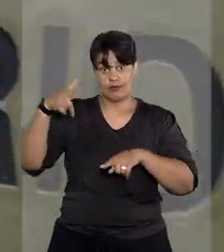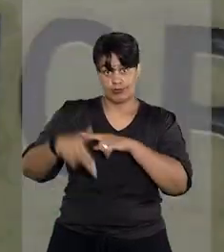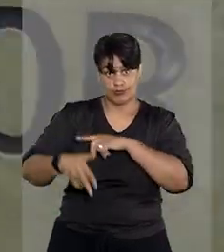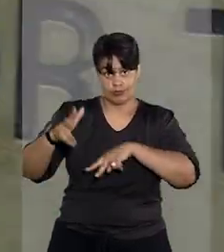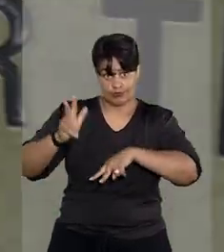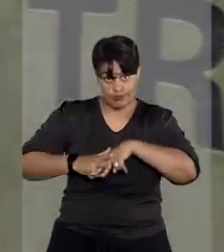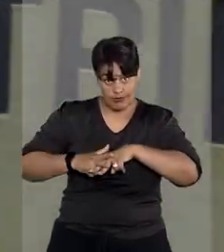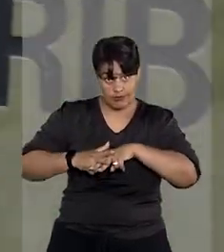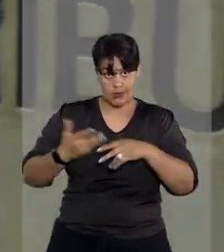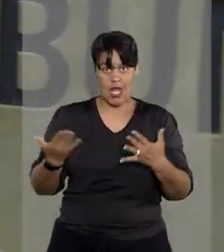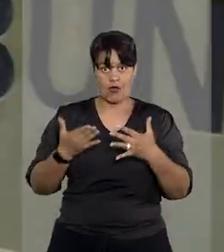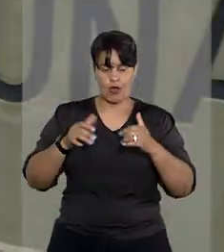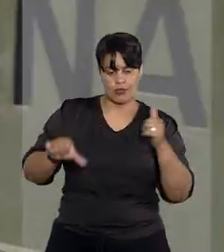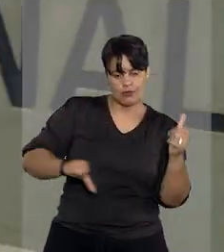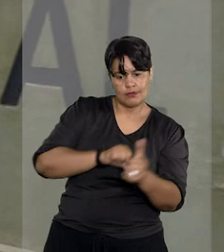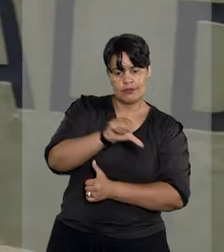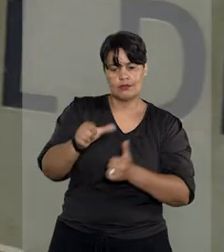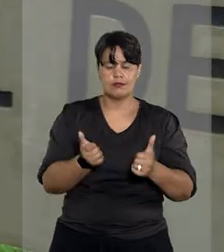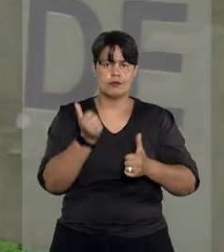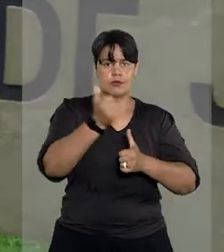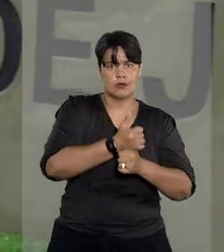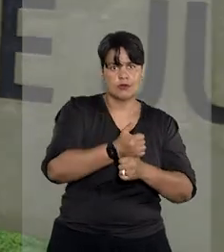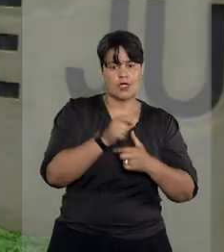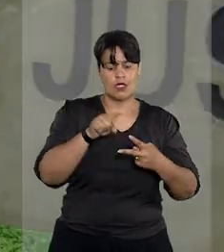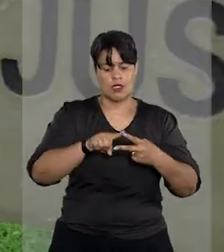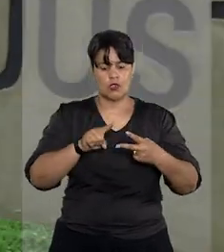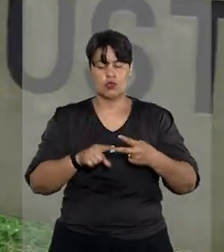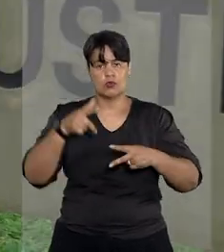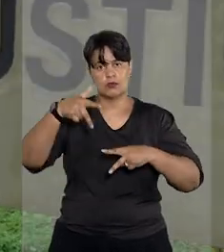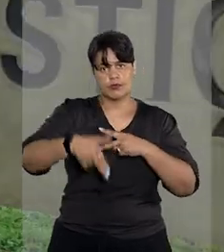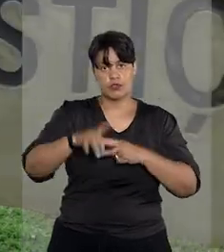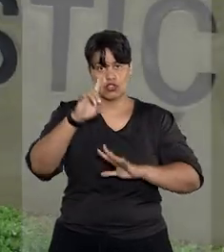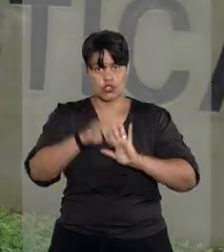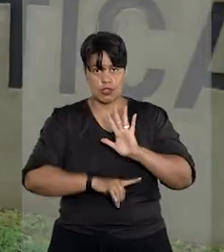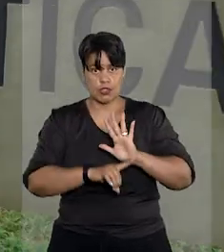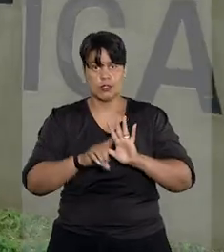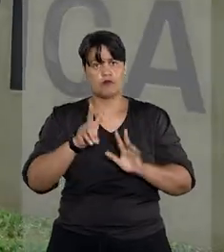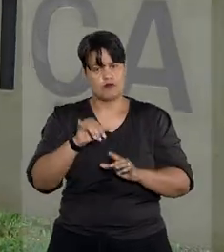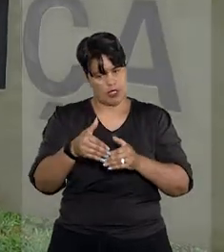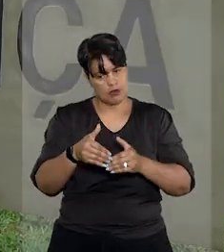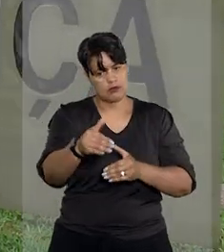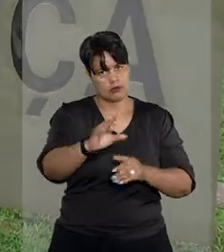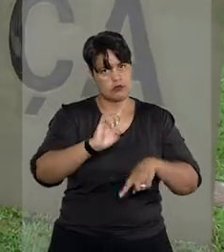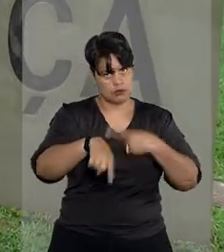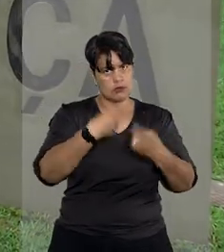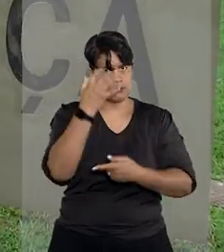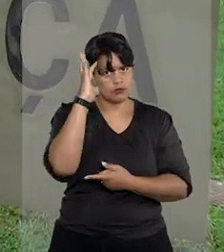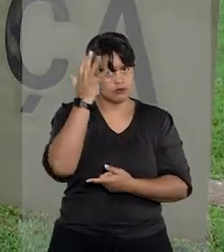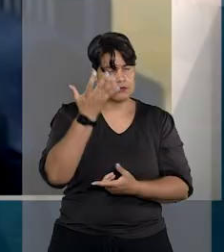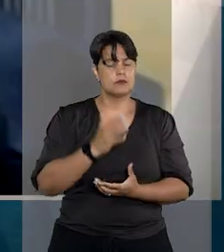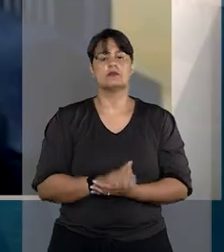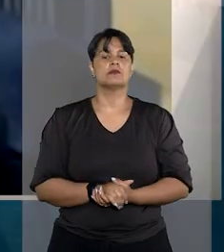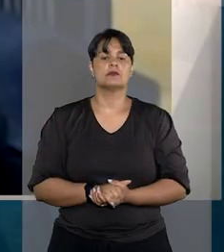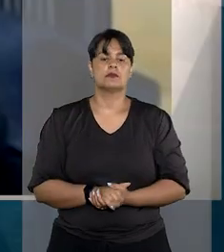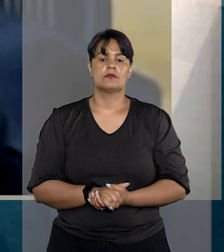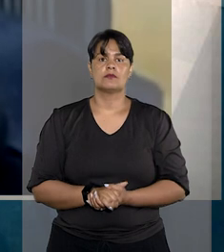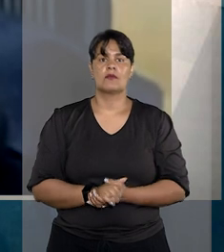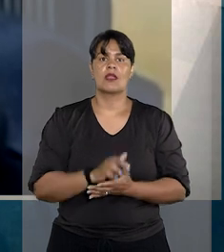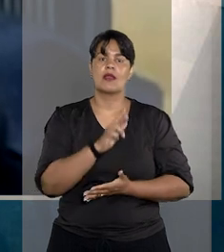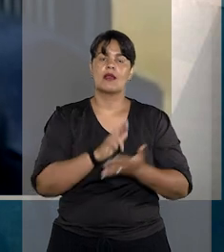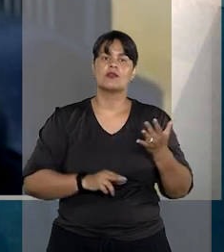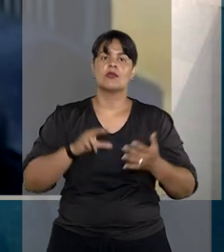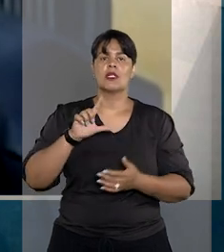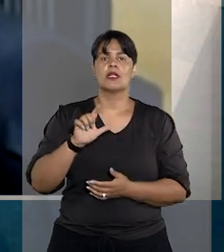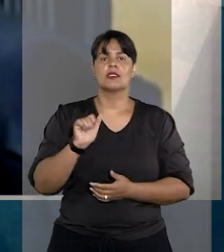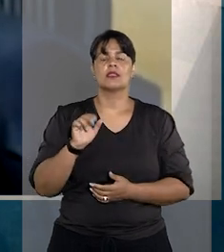liberdade da acusada foi substituída por duas restritivas de direito que serão definidas em primeira instância. A relatora